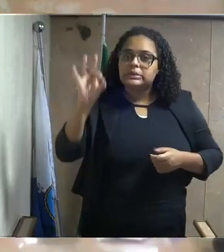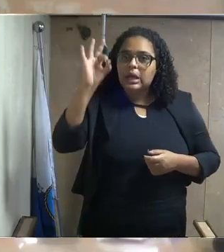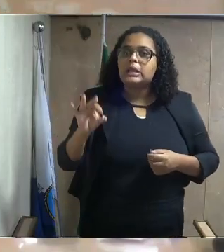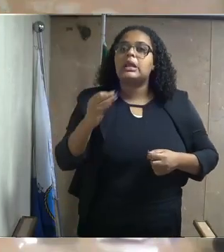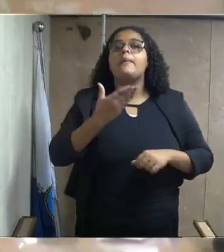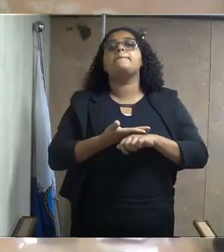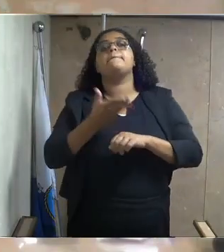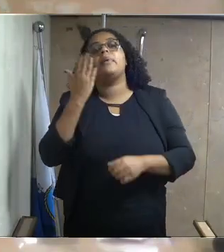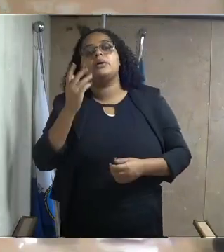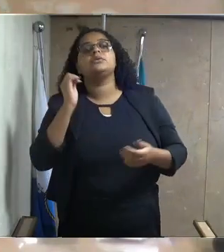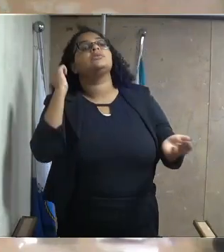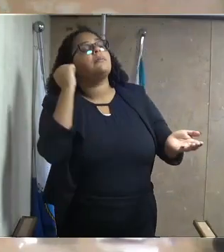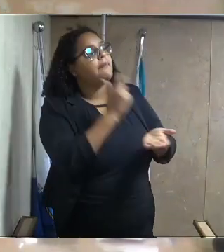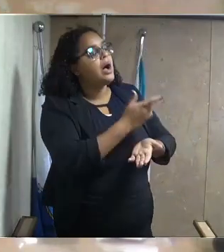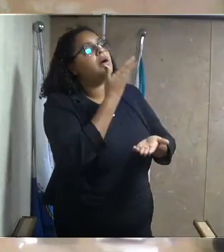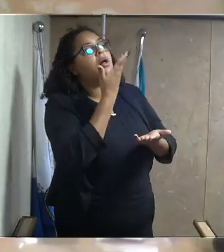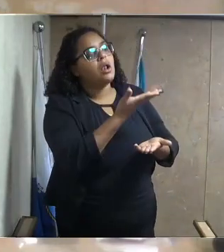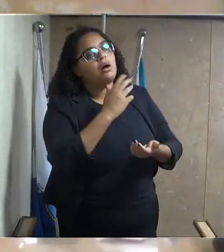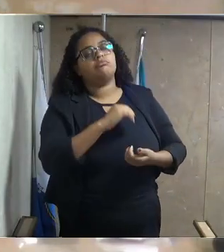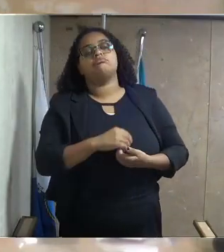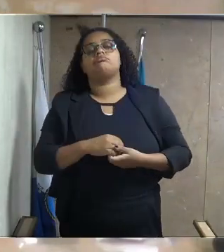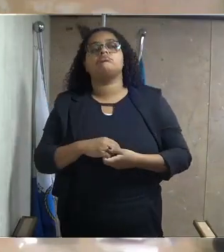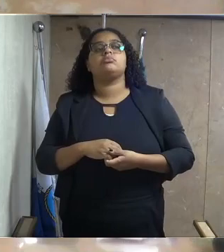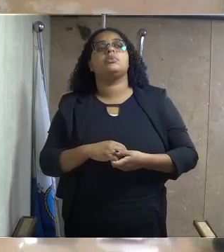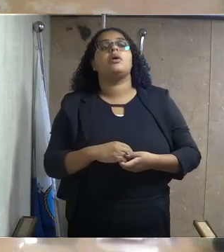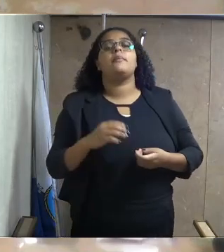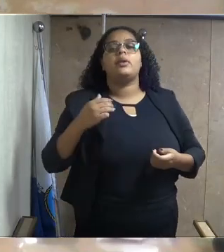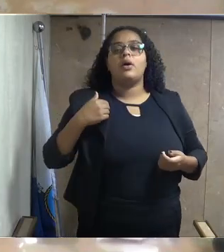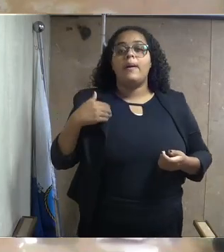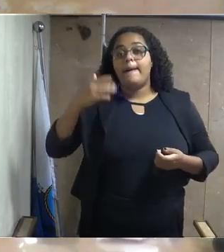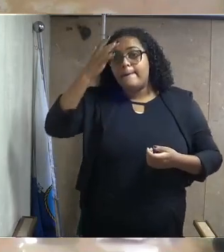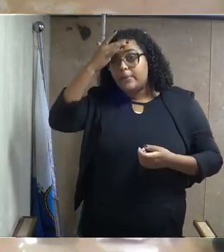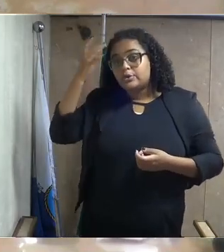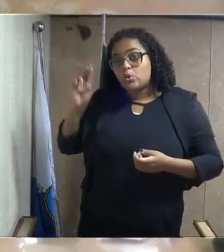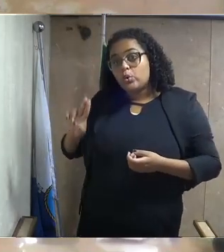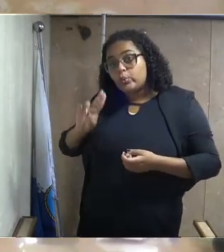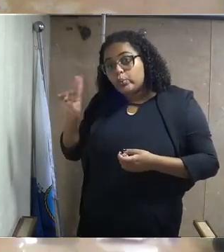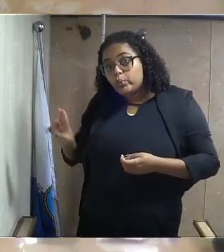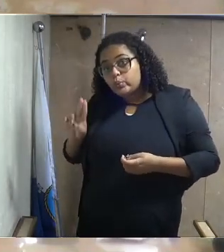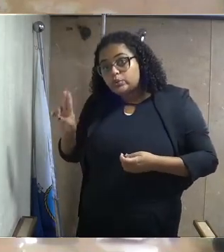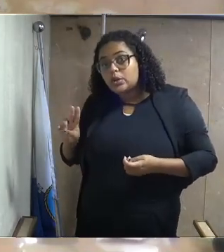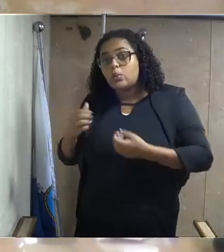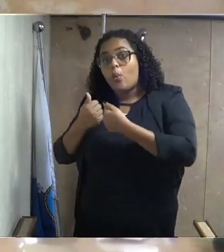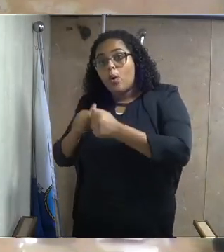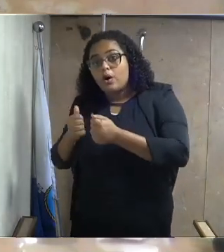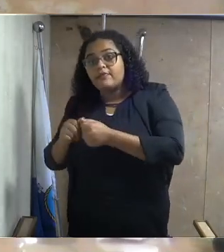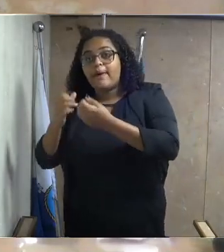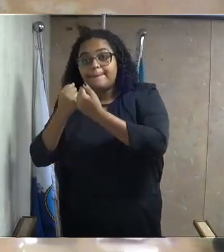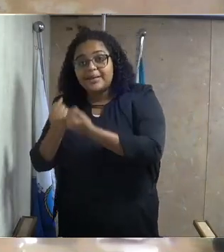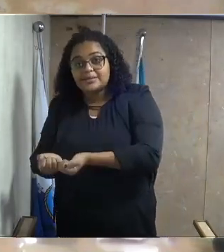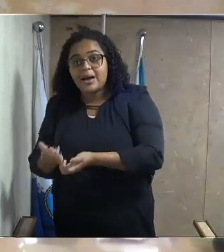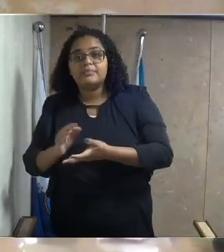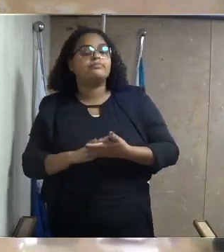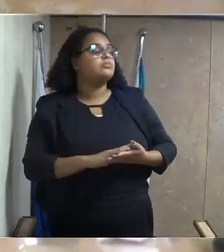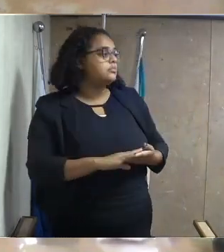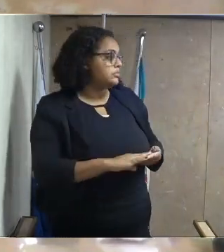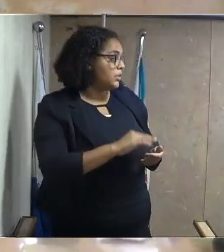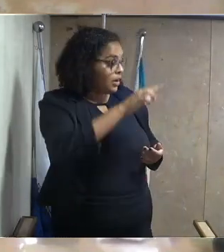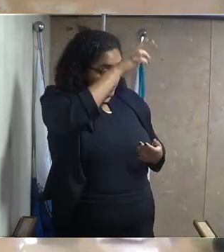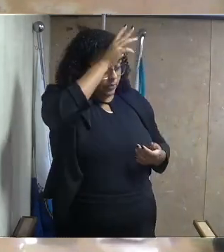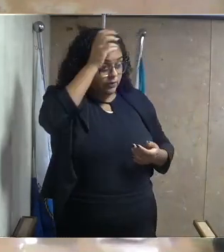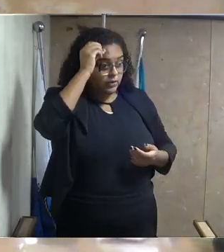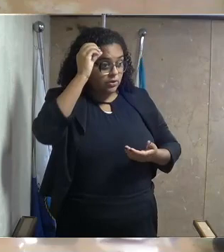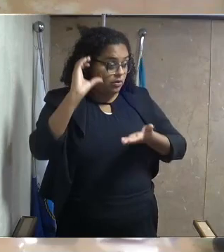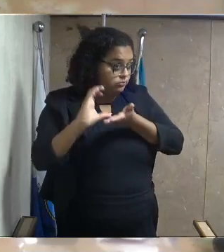conta tem que ser paga. Pelo passageiro, vai pesar. Se a prefeitura tem